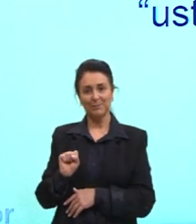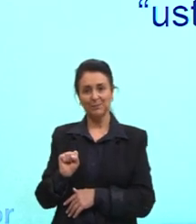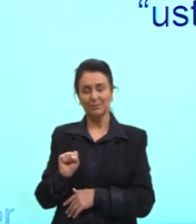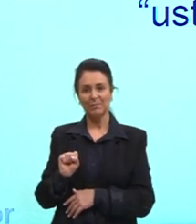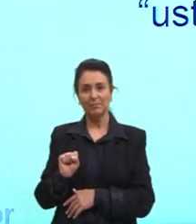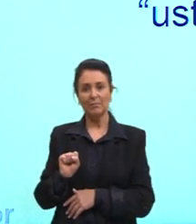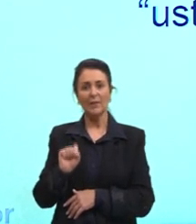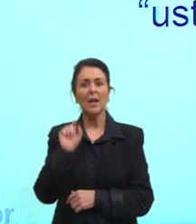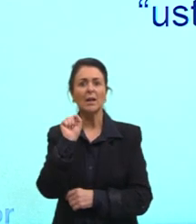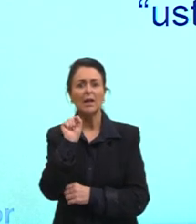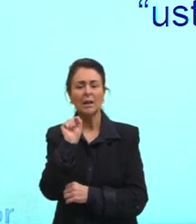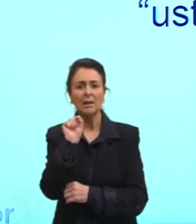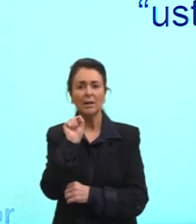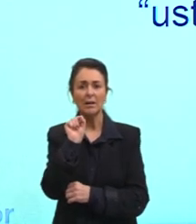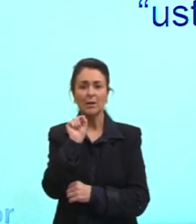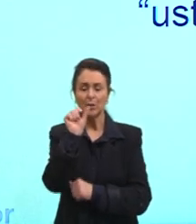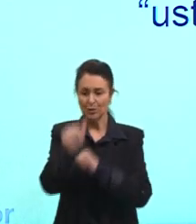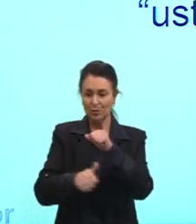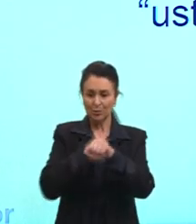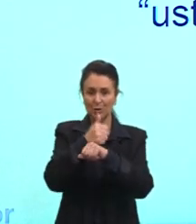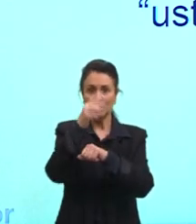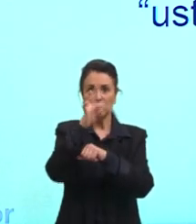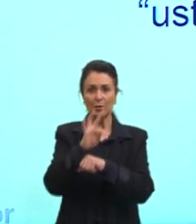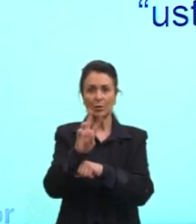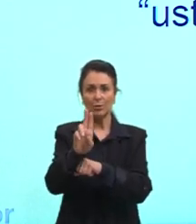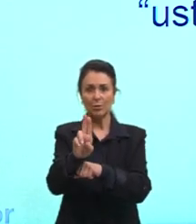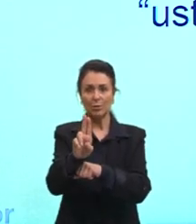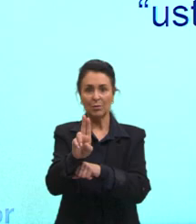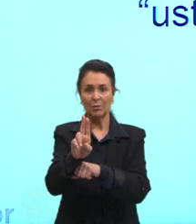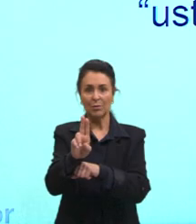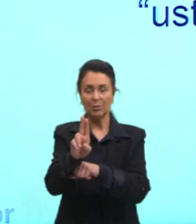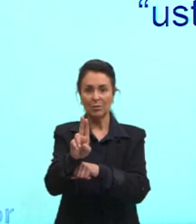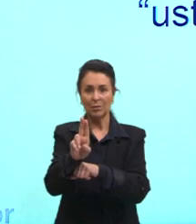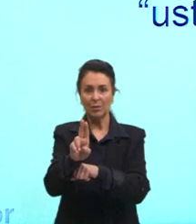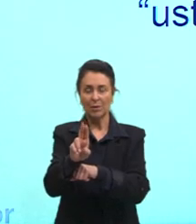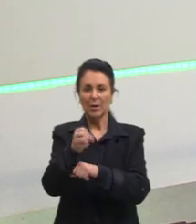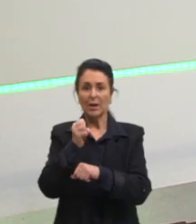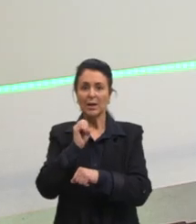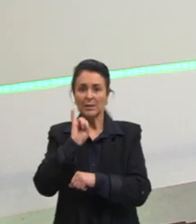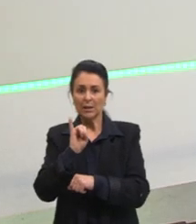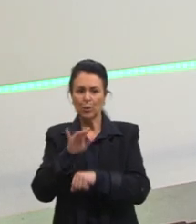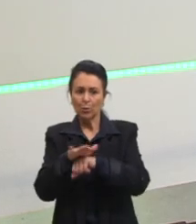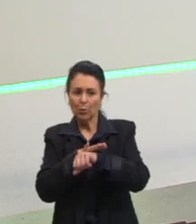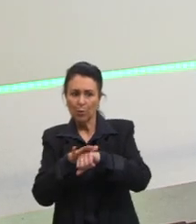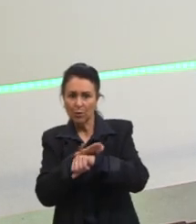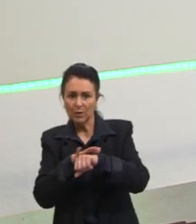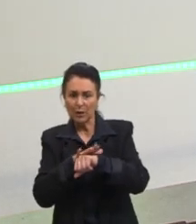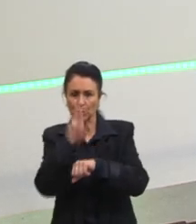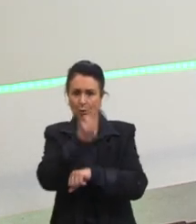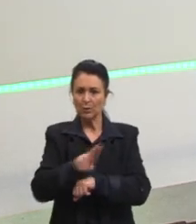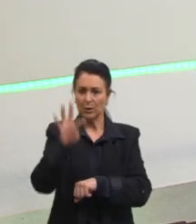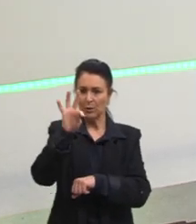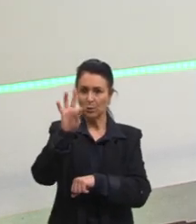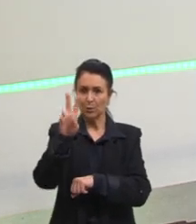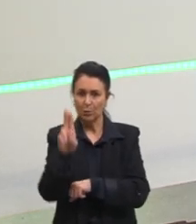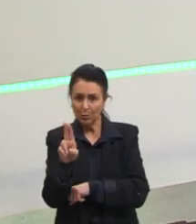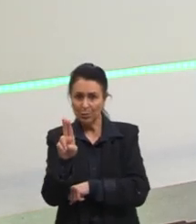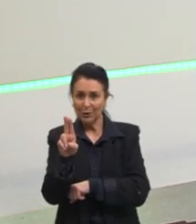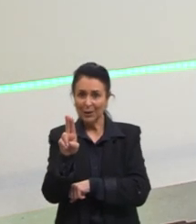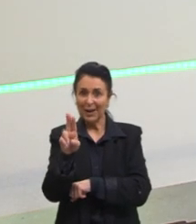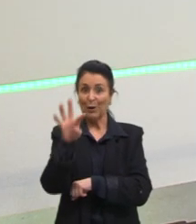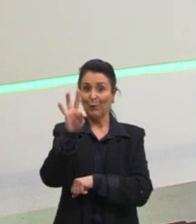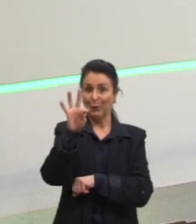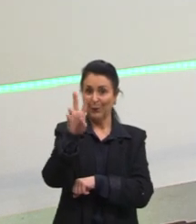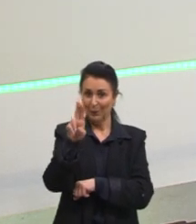ao revés de tu. Em vez de colocar o tu, se eu estou me dirigindo a alguém utilizando o tu, eu estou tuteando, é o